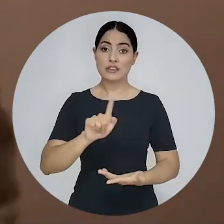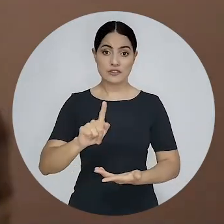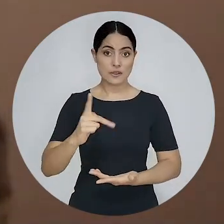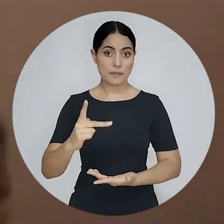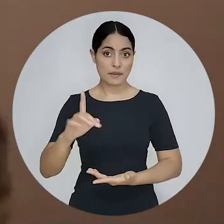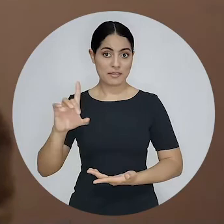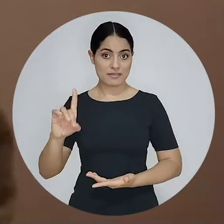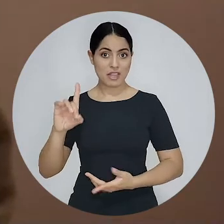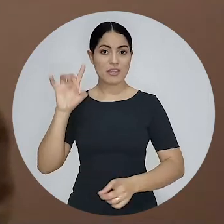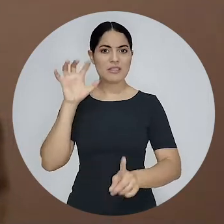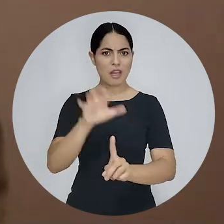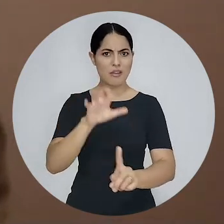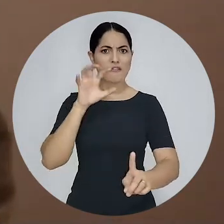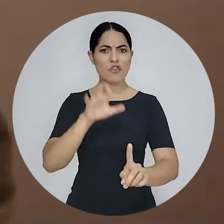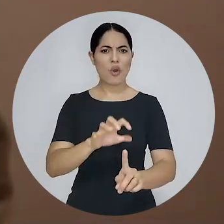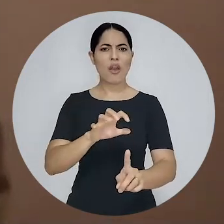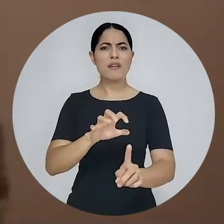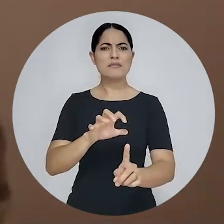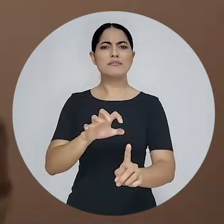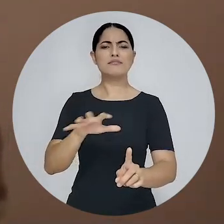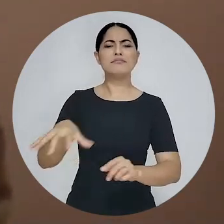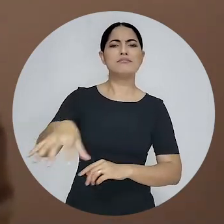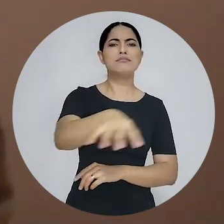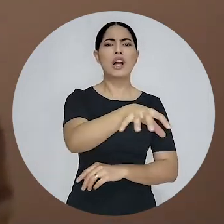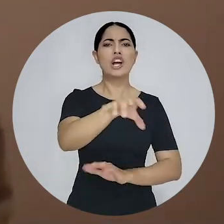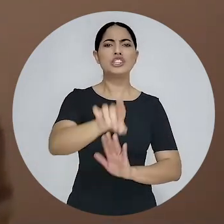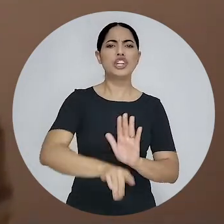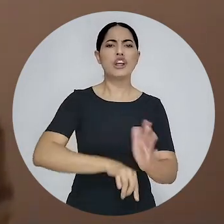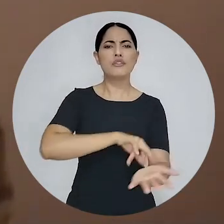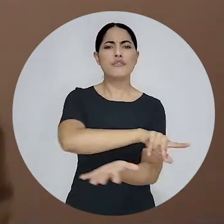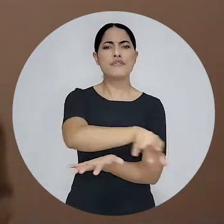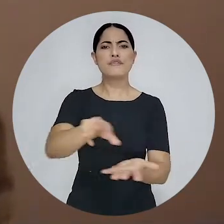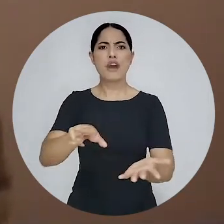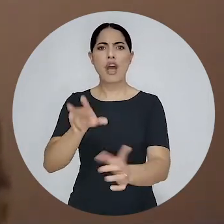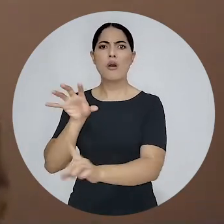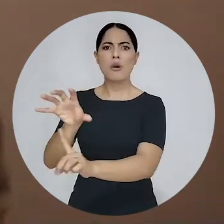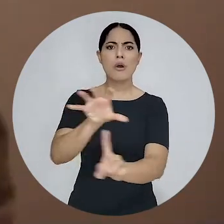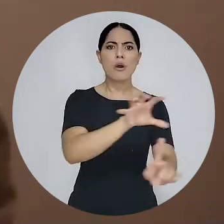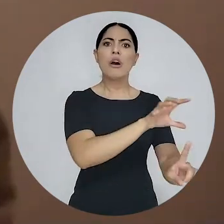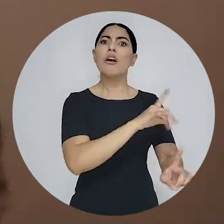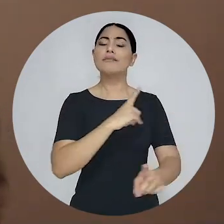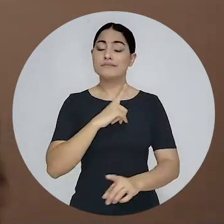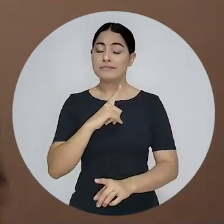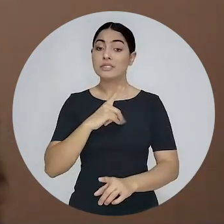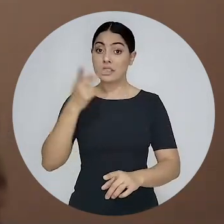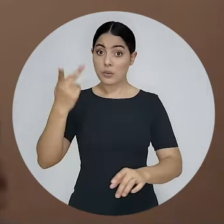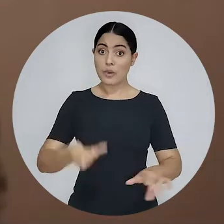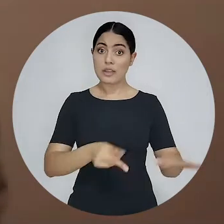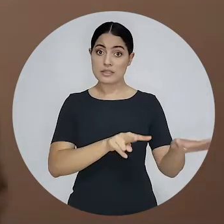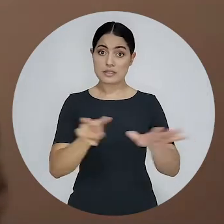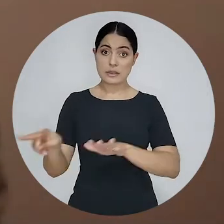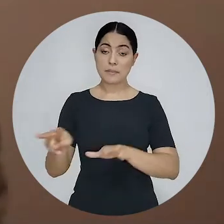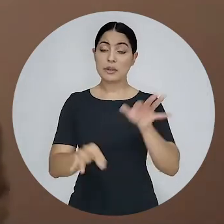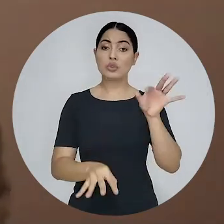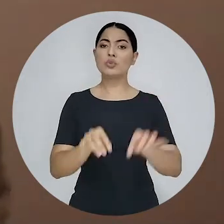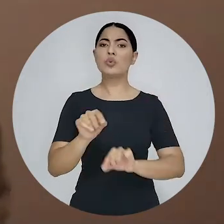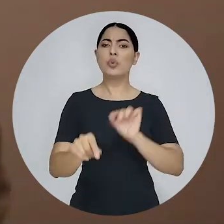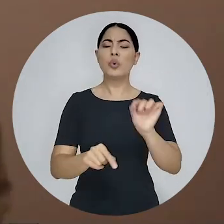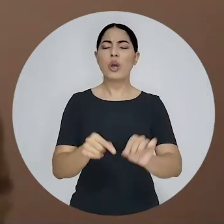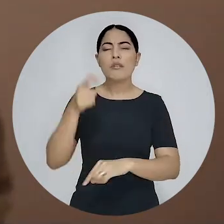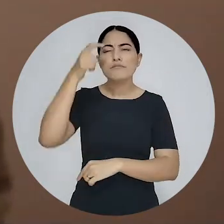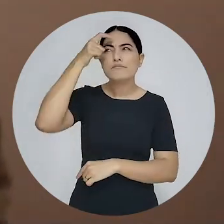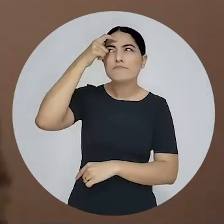a LGTB, a proteção de dados, impacta em diversos ramos do direito. Então, o que trouxe essa Semana